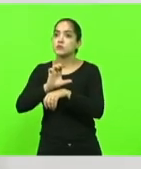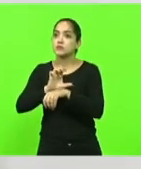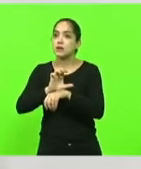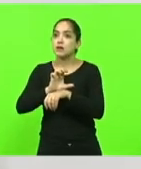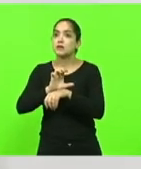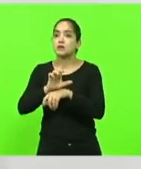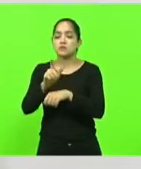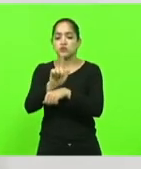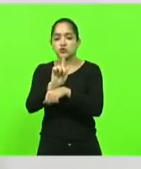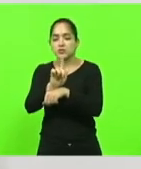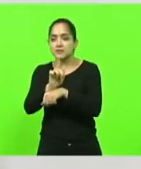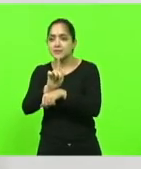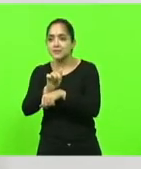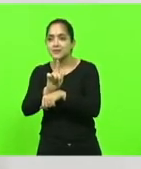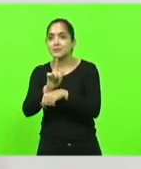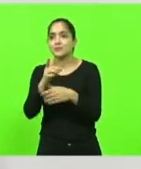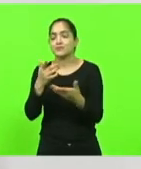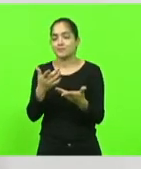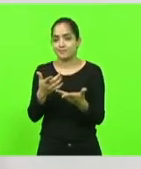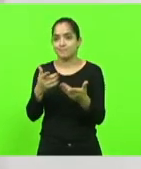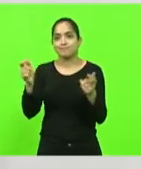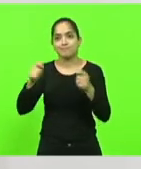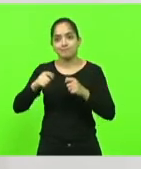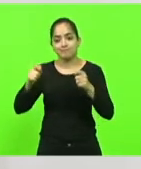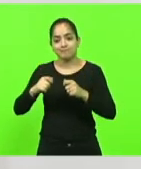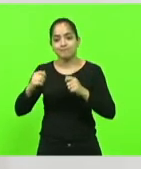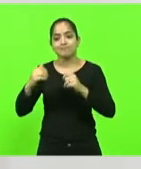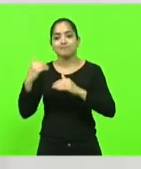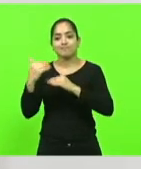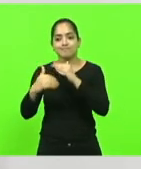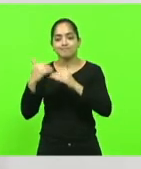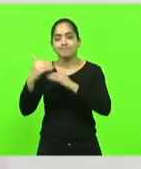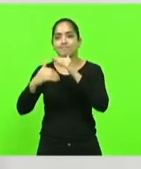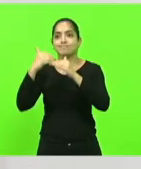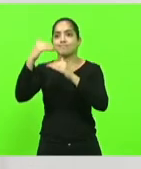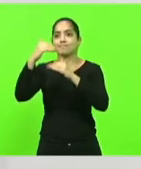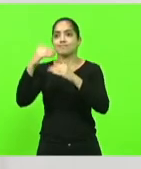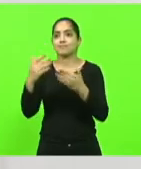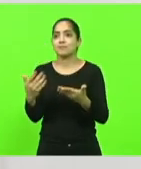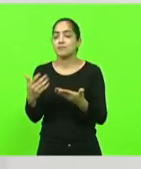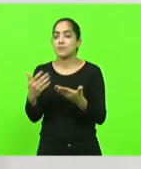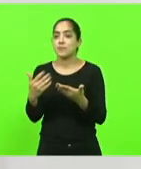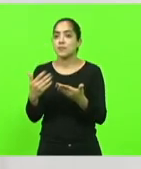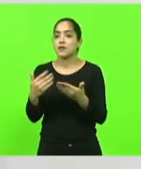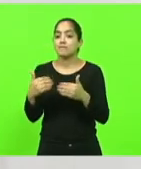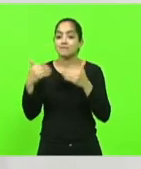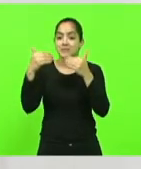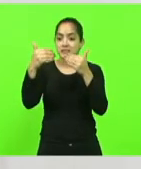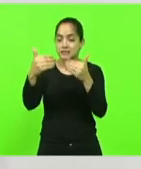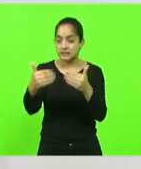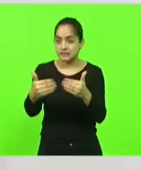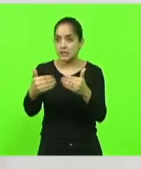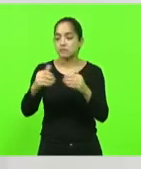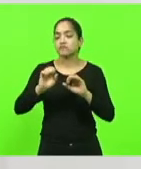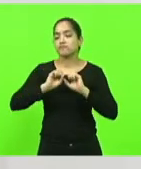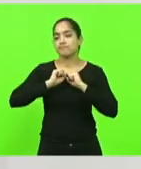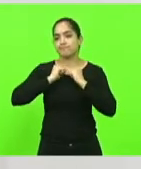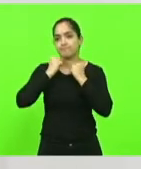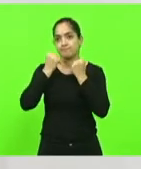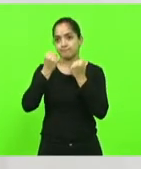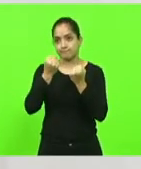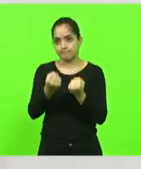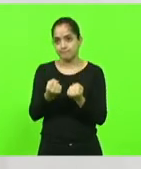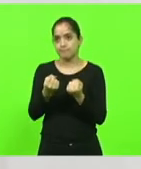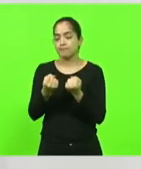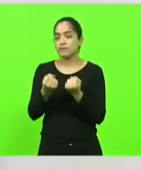gestão para o nosso município, que ele possa avançar 50 anos em 4 anos de gestão e nós não vamos medir esforços para que a nossa